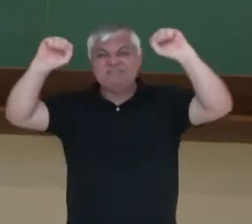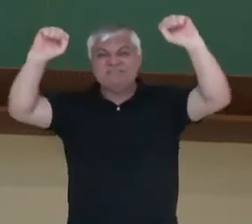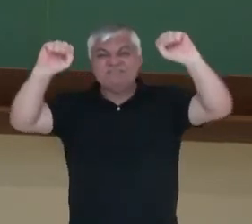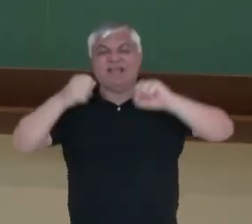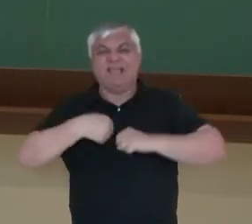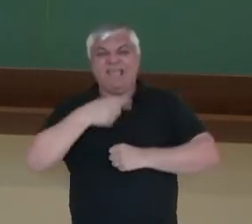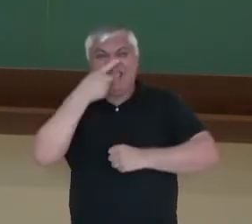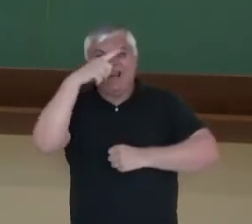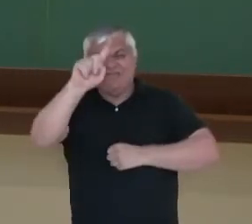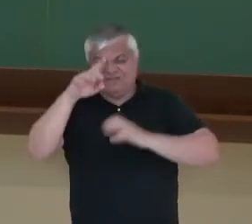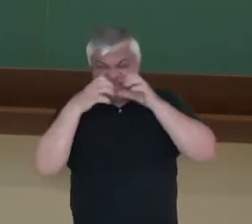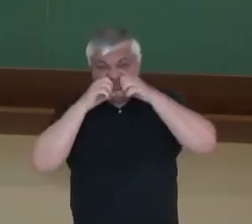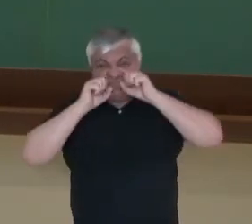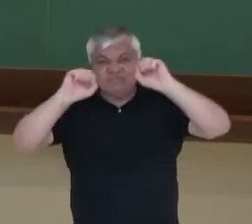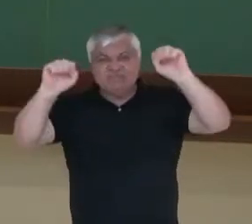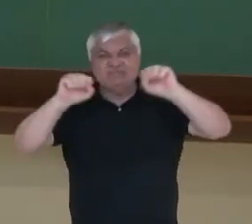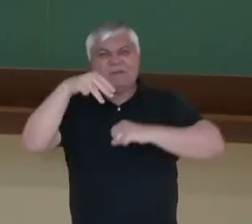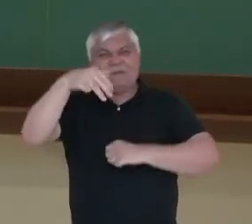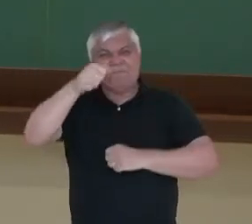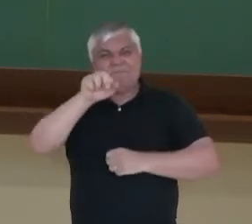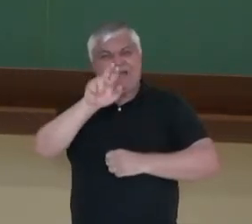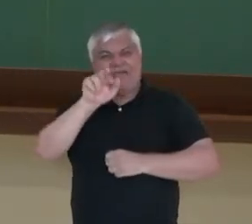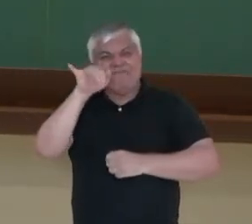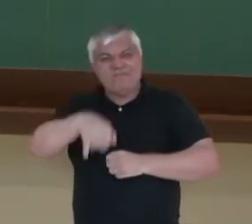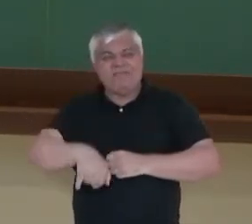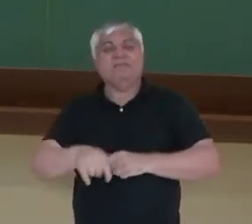Bélgica, dentro do continente europeu.